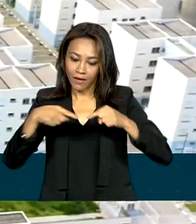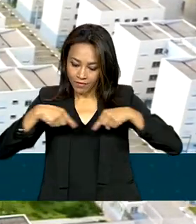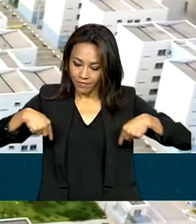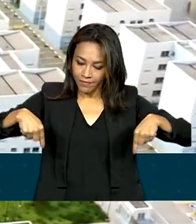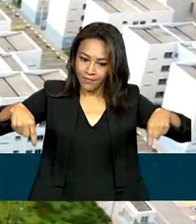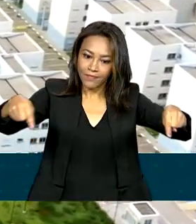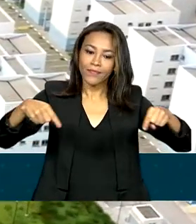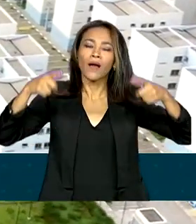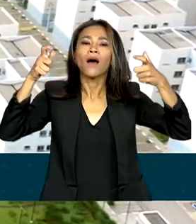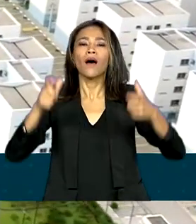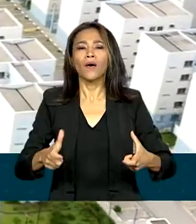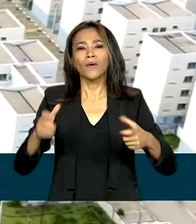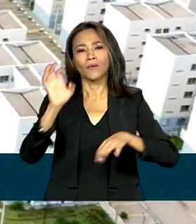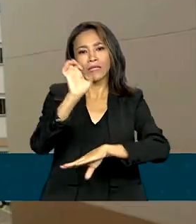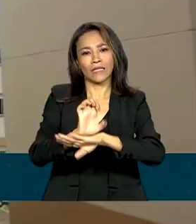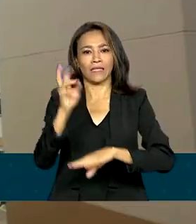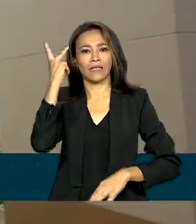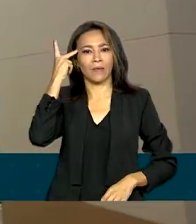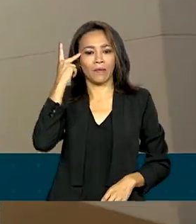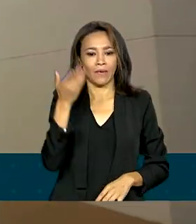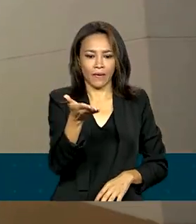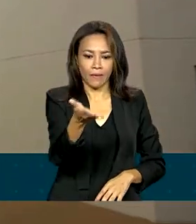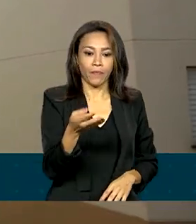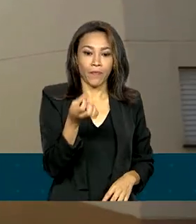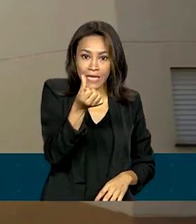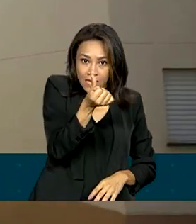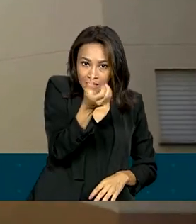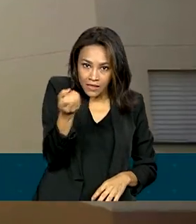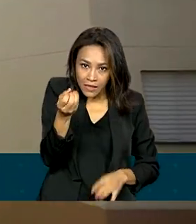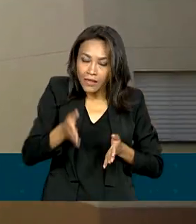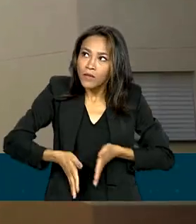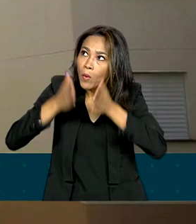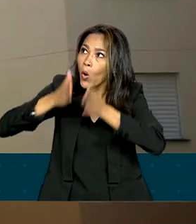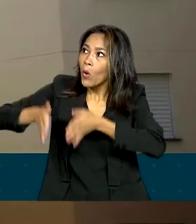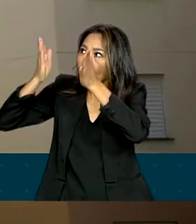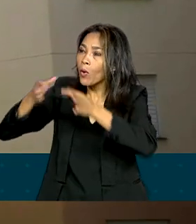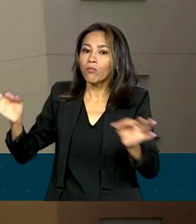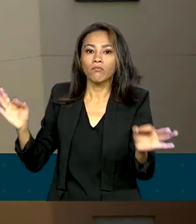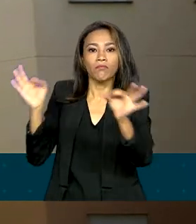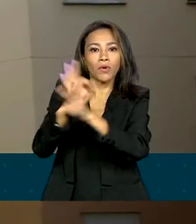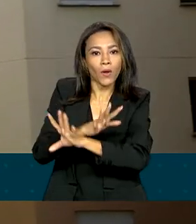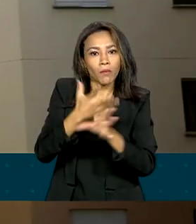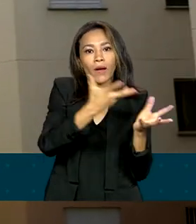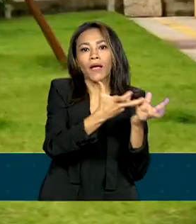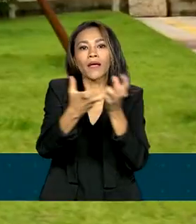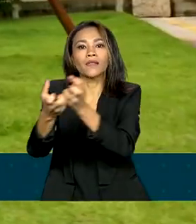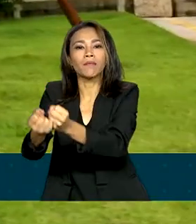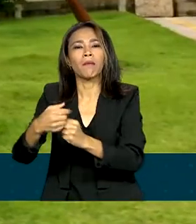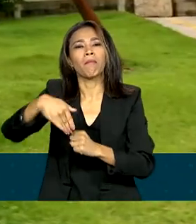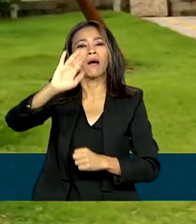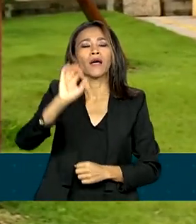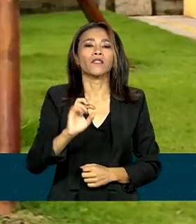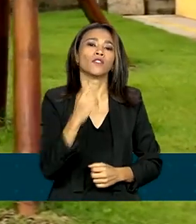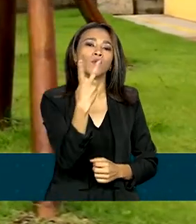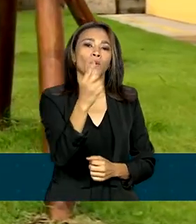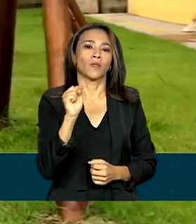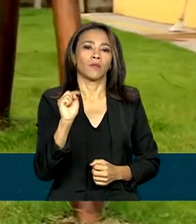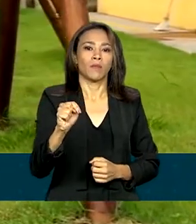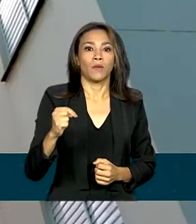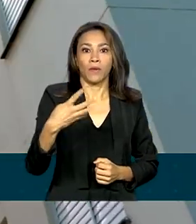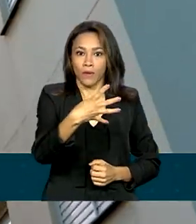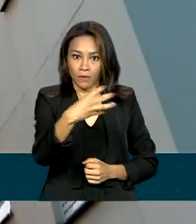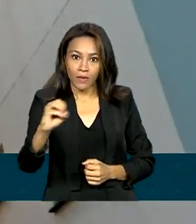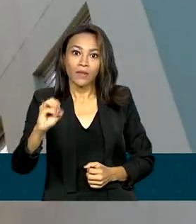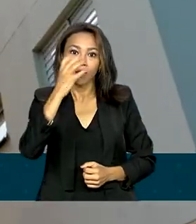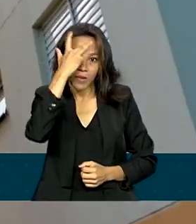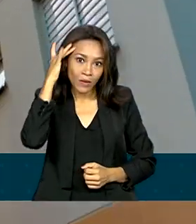Bertioga, litoral de São Paulo. 600 unidades já estão prontas para receber mais de 2.400 pessoas.